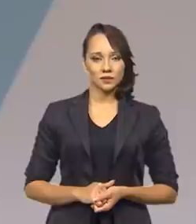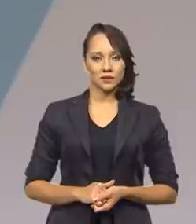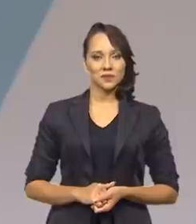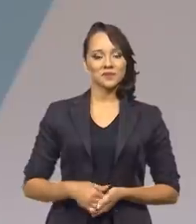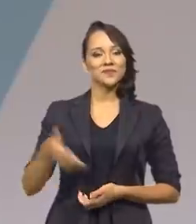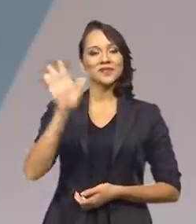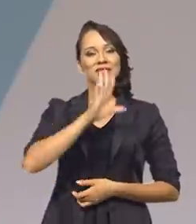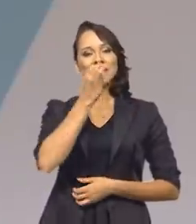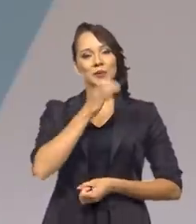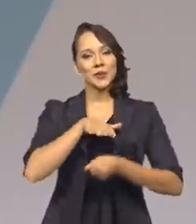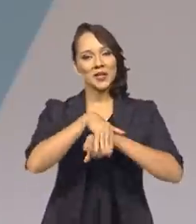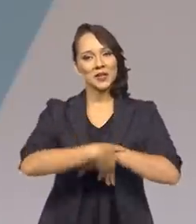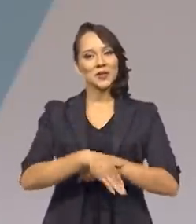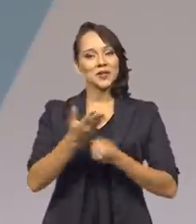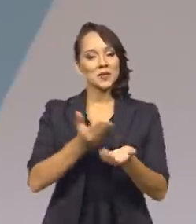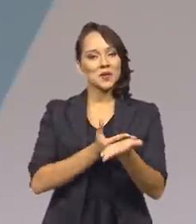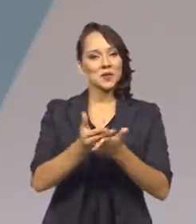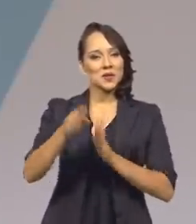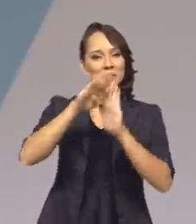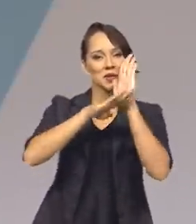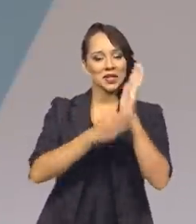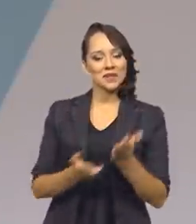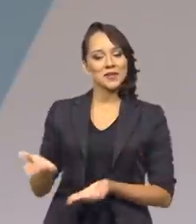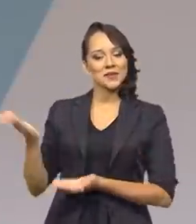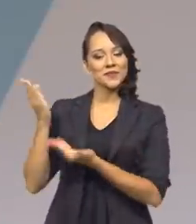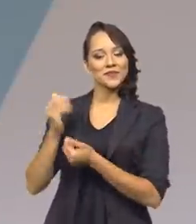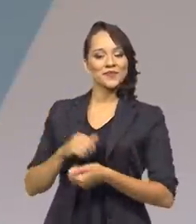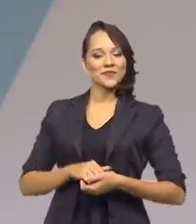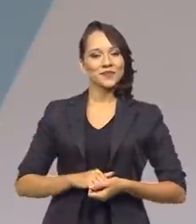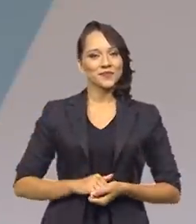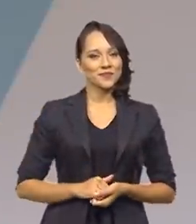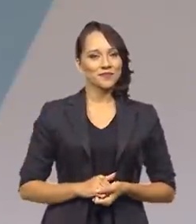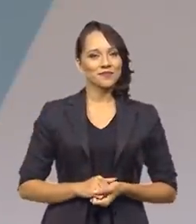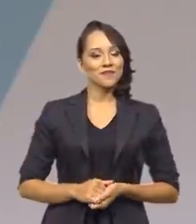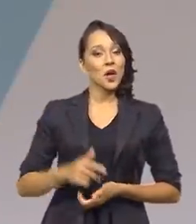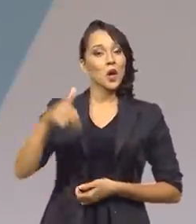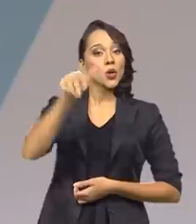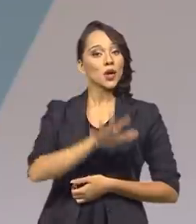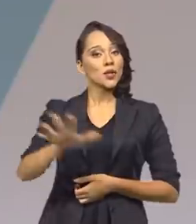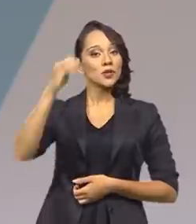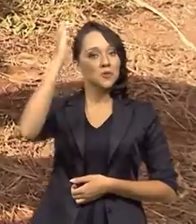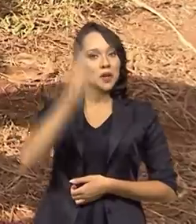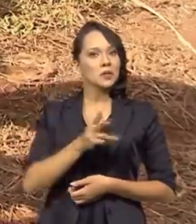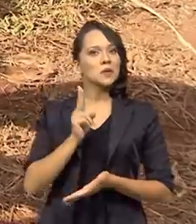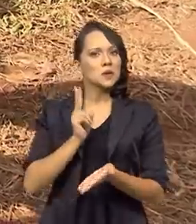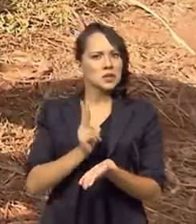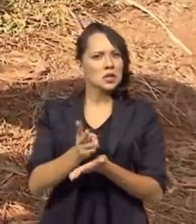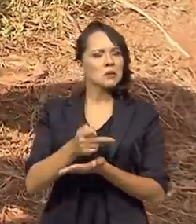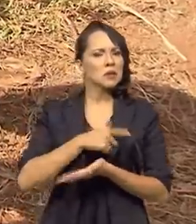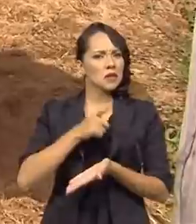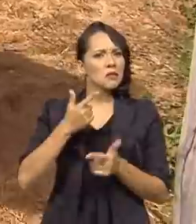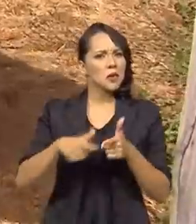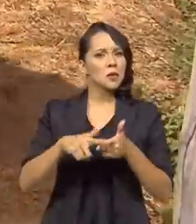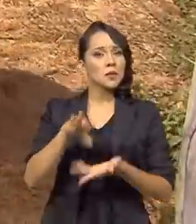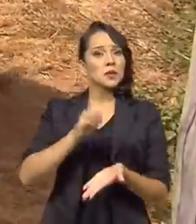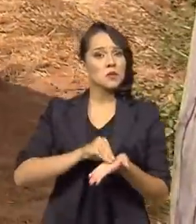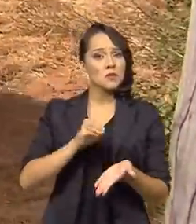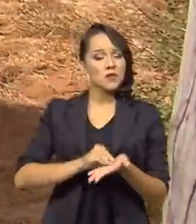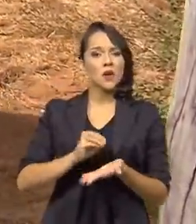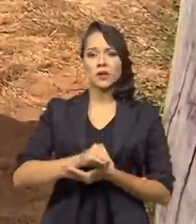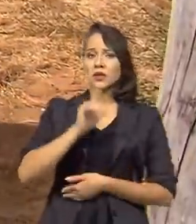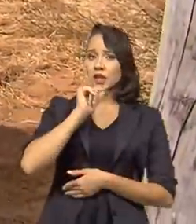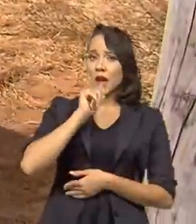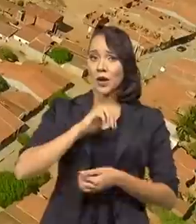Olá, boa noite. Estamos no ar com o Brasil em pauta. O Nordeste brasileiro sempre sofreu com a escassez de recursos